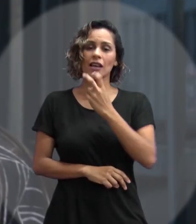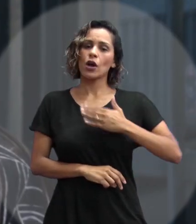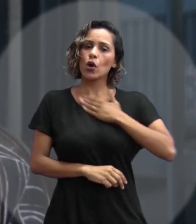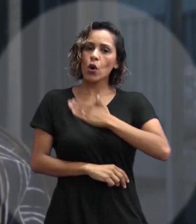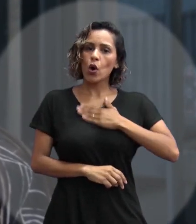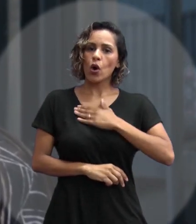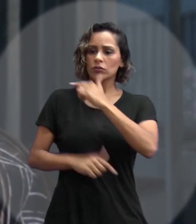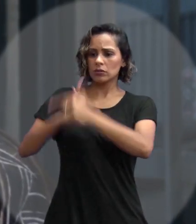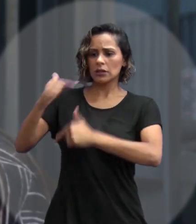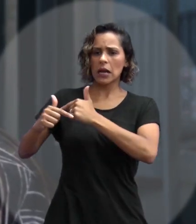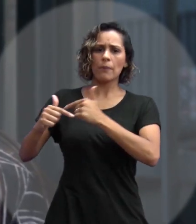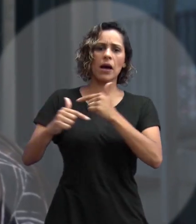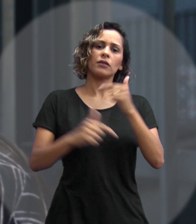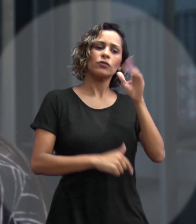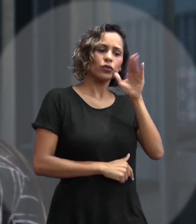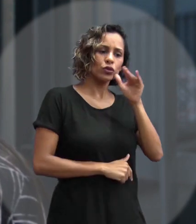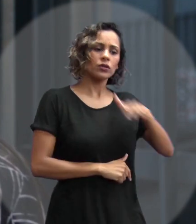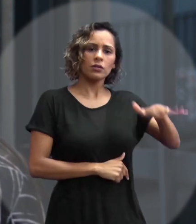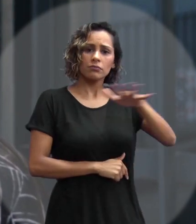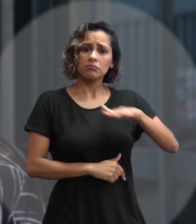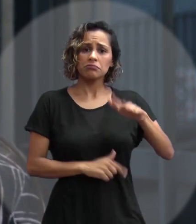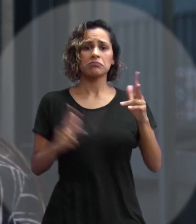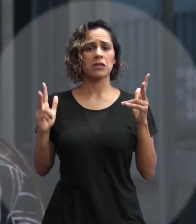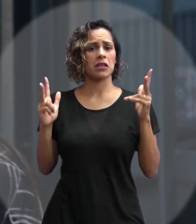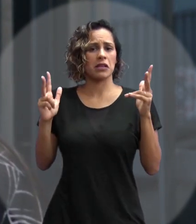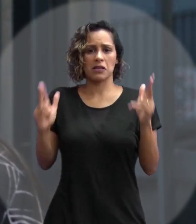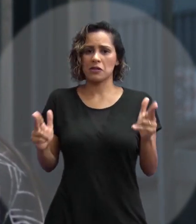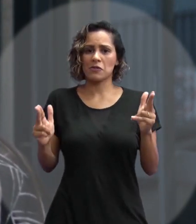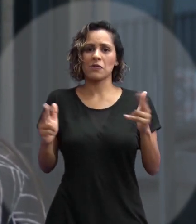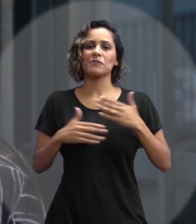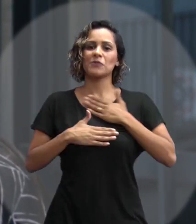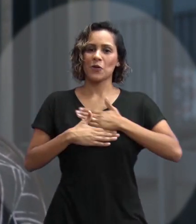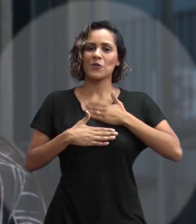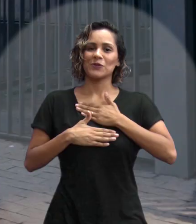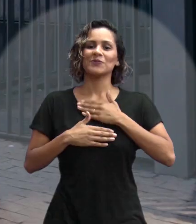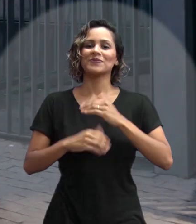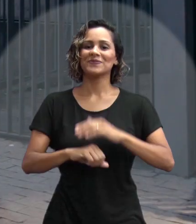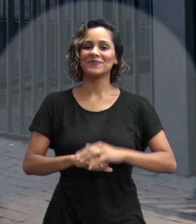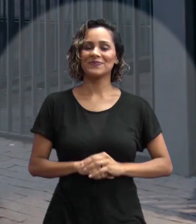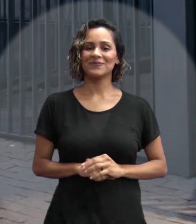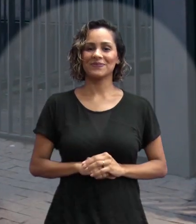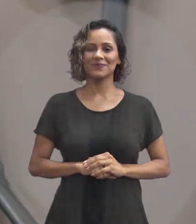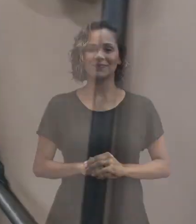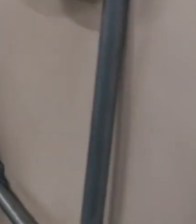visual e gosto de ter a mesma produtividade que os meus colegas de trabalho.